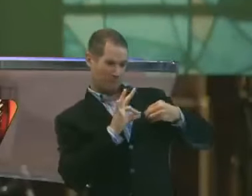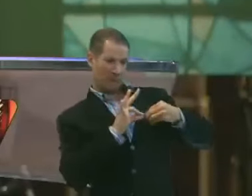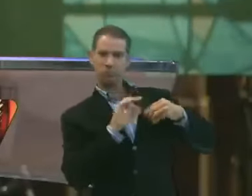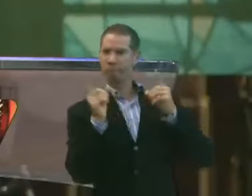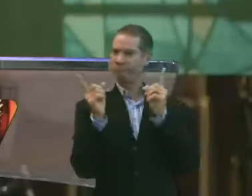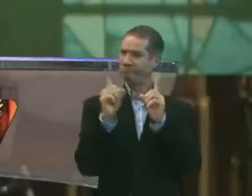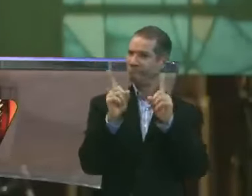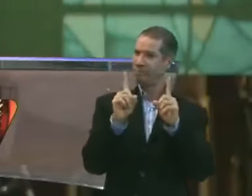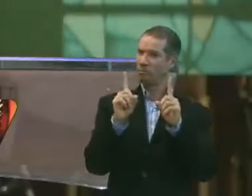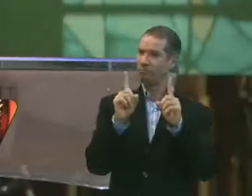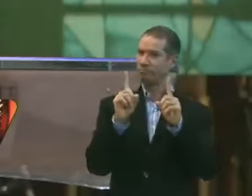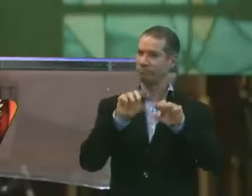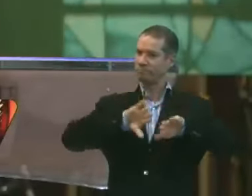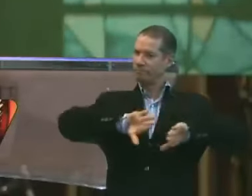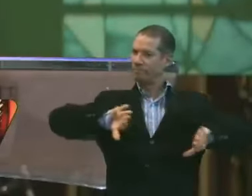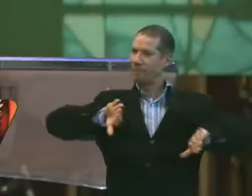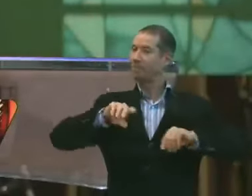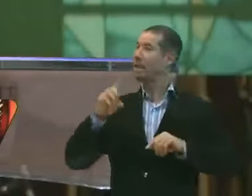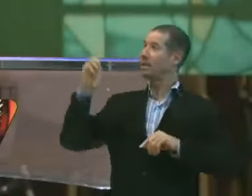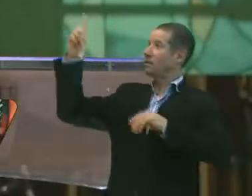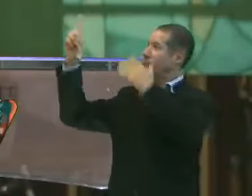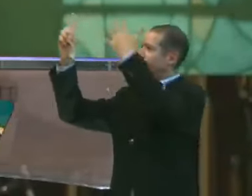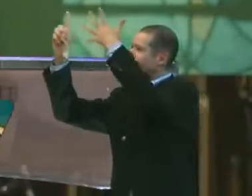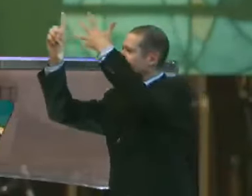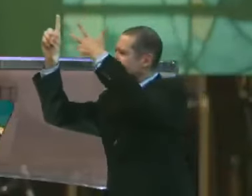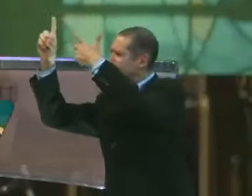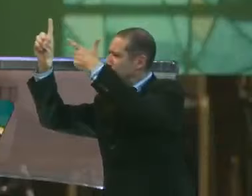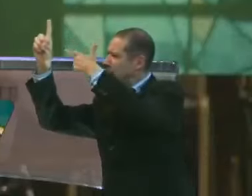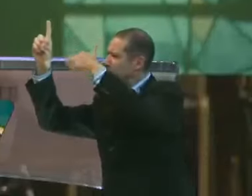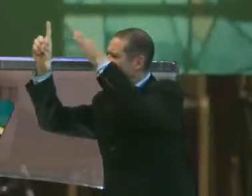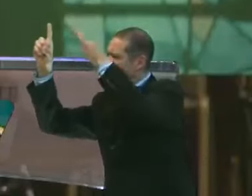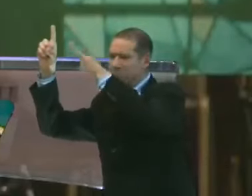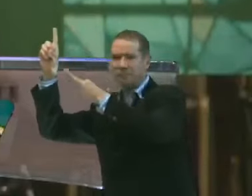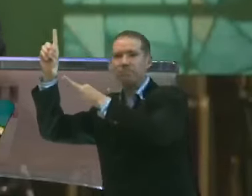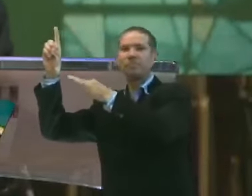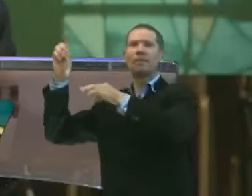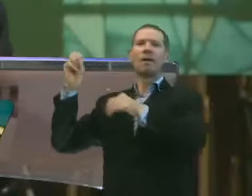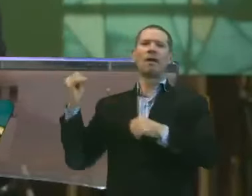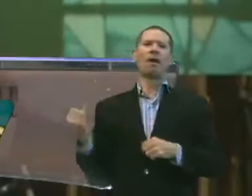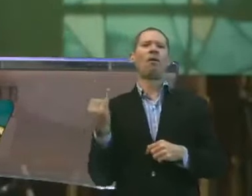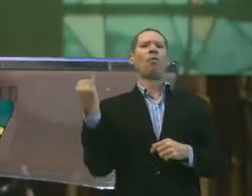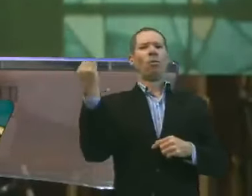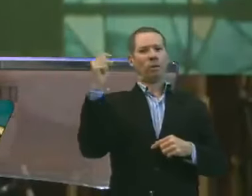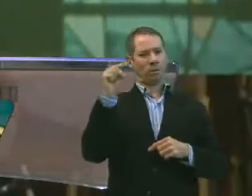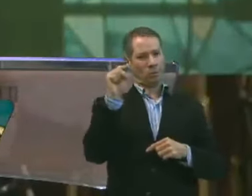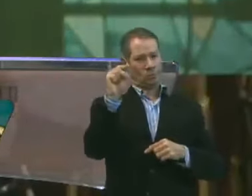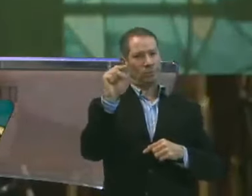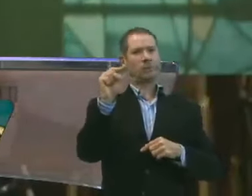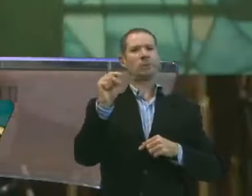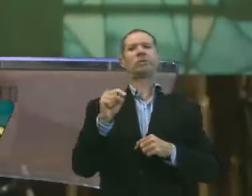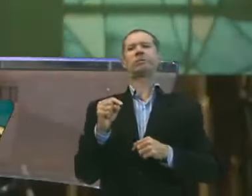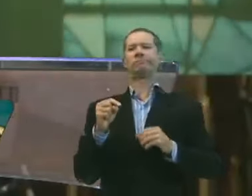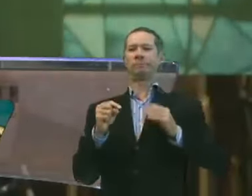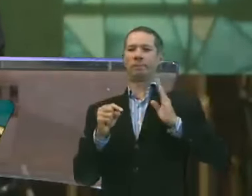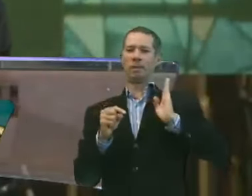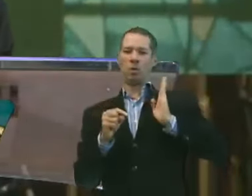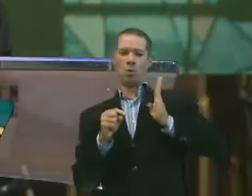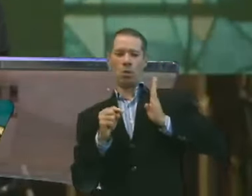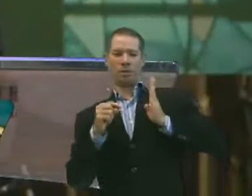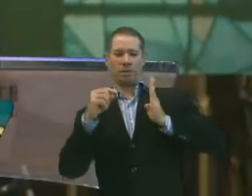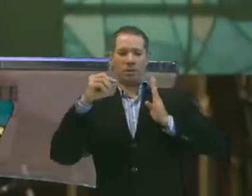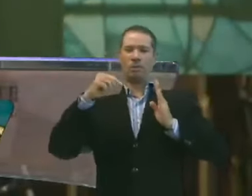Deus é puramente santo. Por isso é muito importante. Você que quer encher o seu coração de